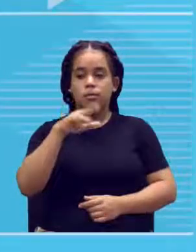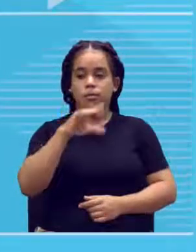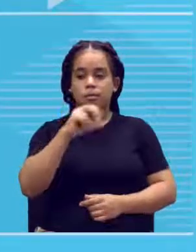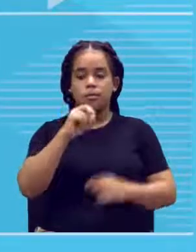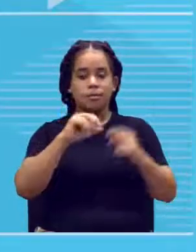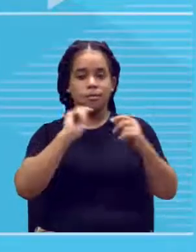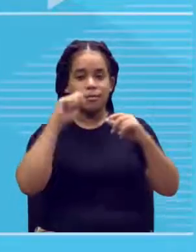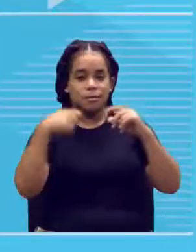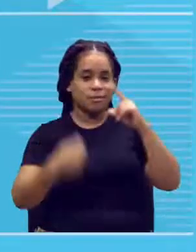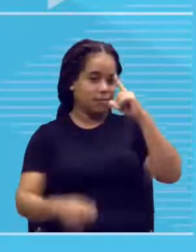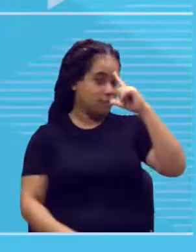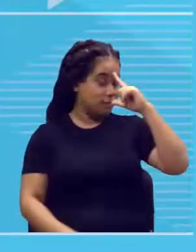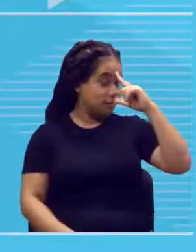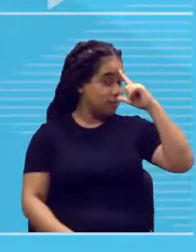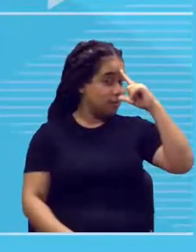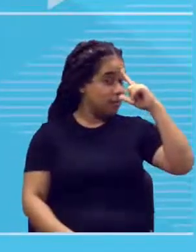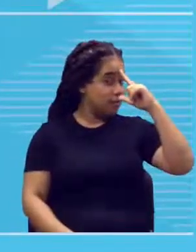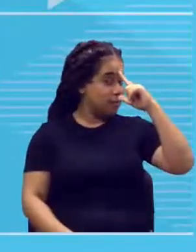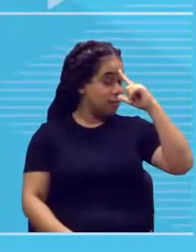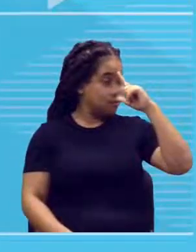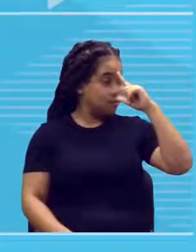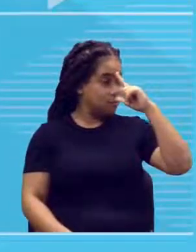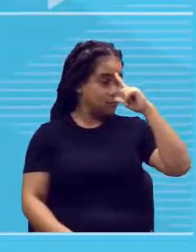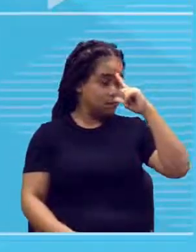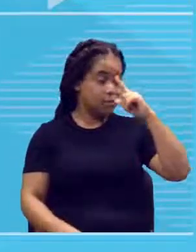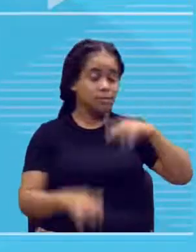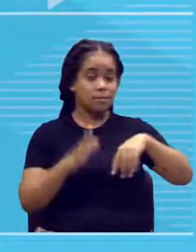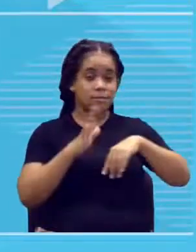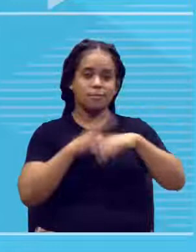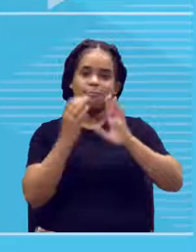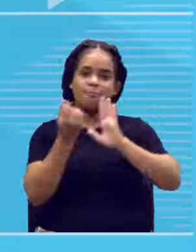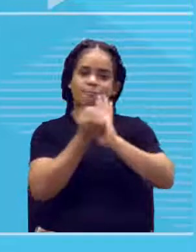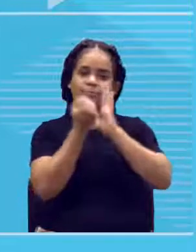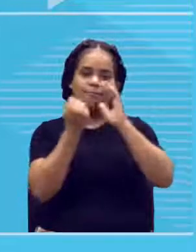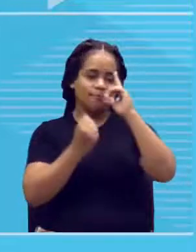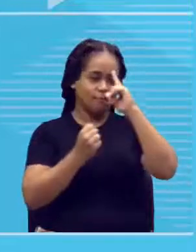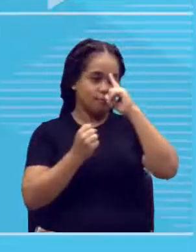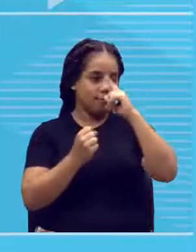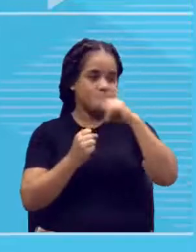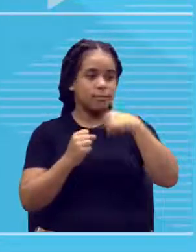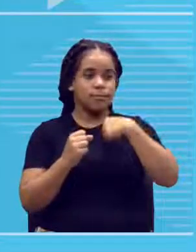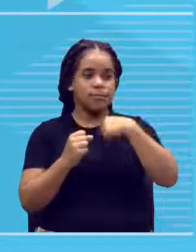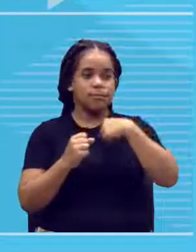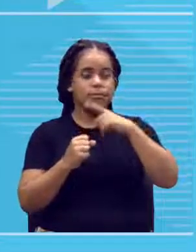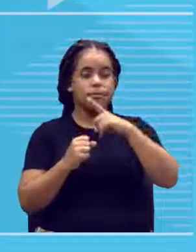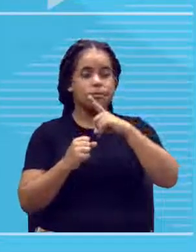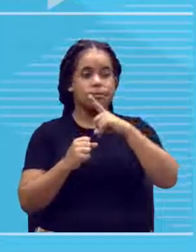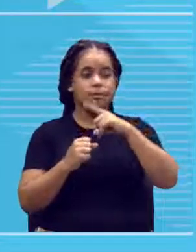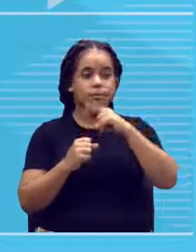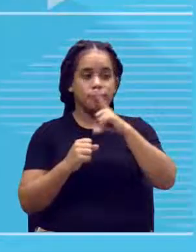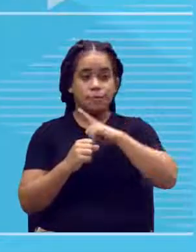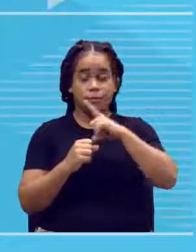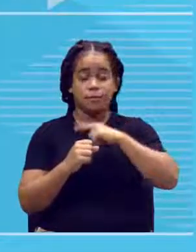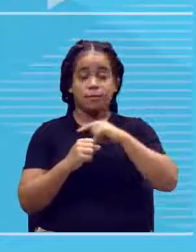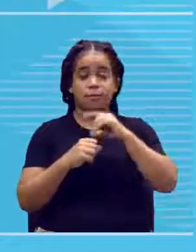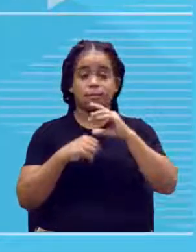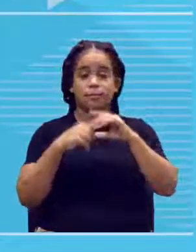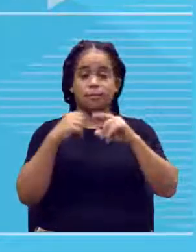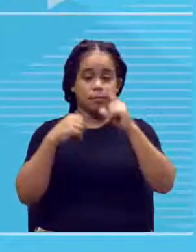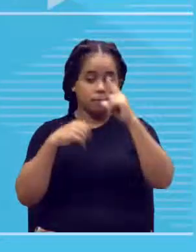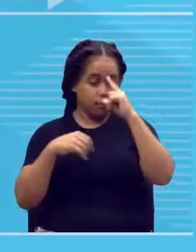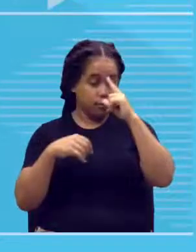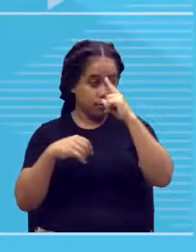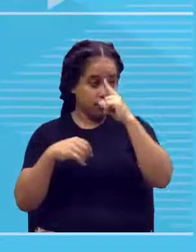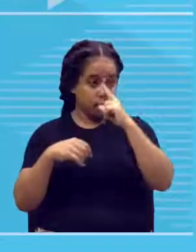nariz que tem um ossinho mais proeminente, tá? Nariz reto é uma característica recessiva. Só aparece